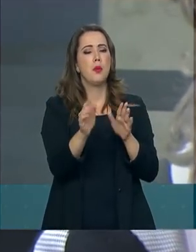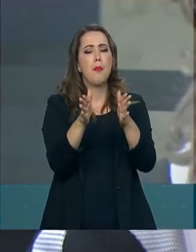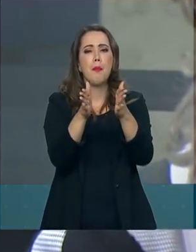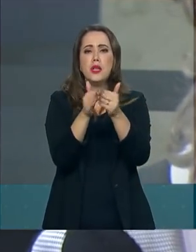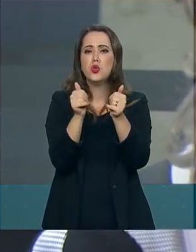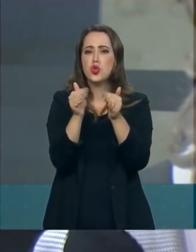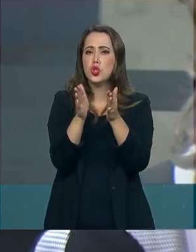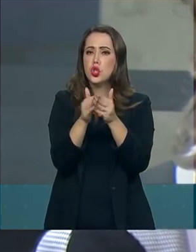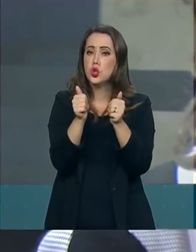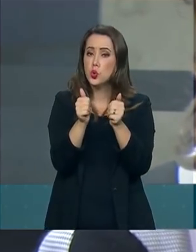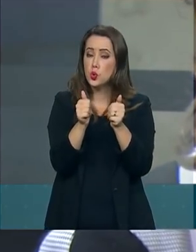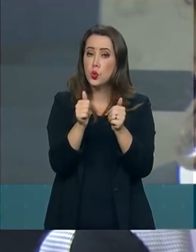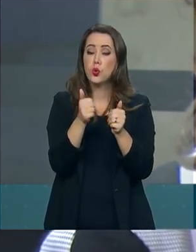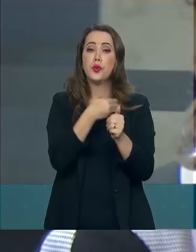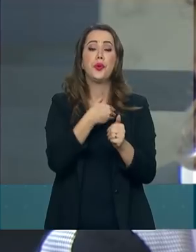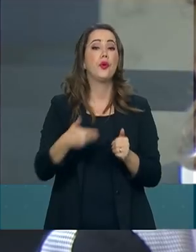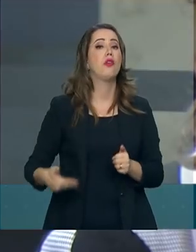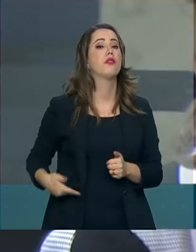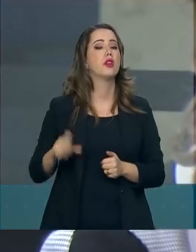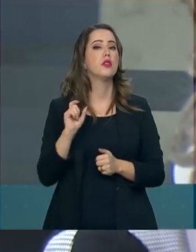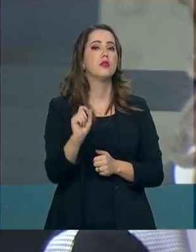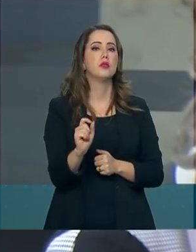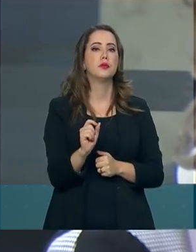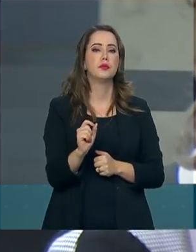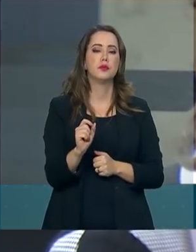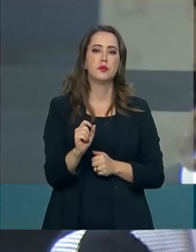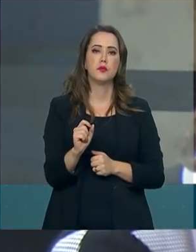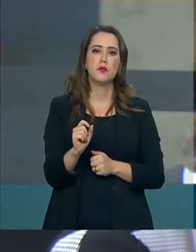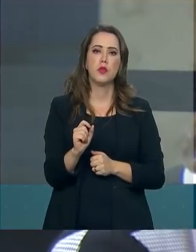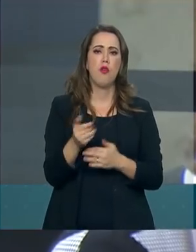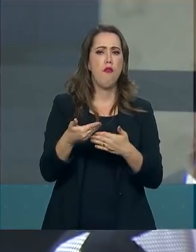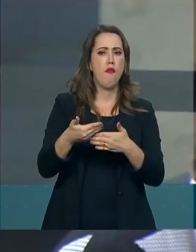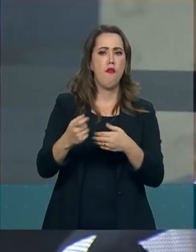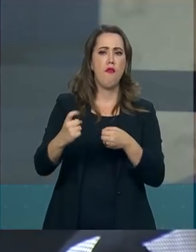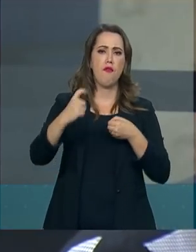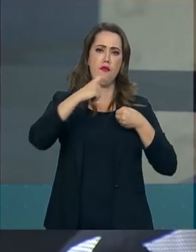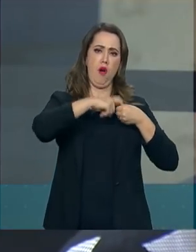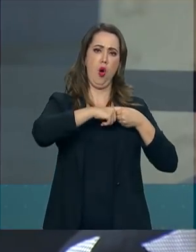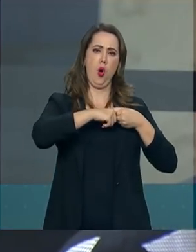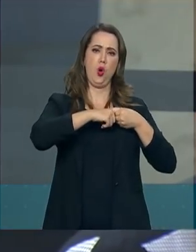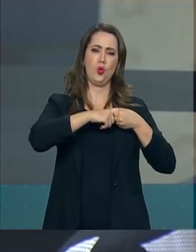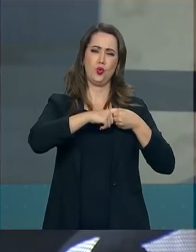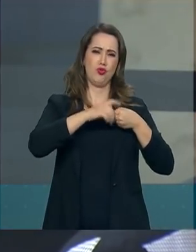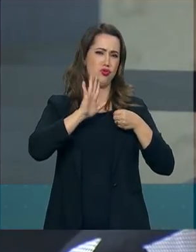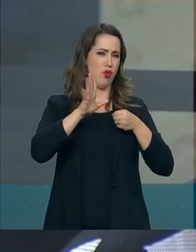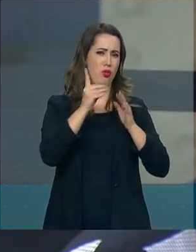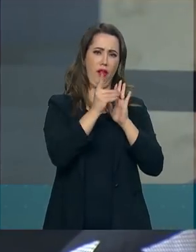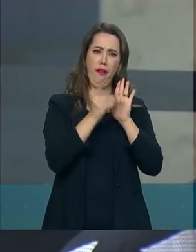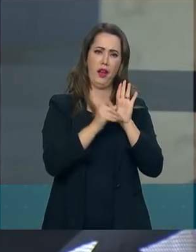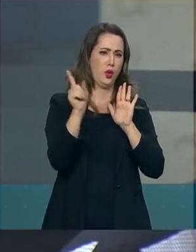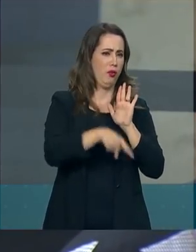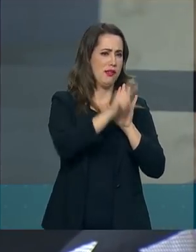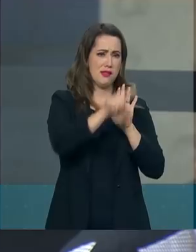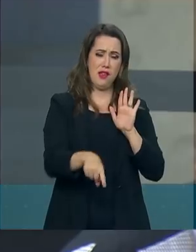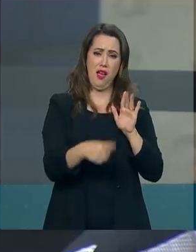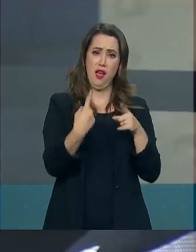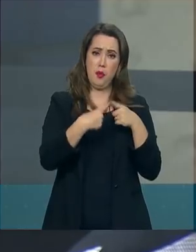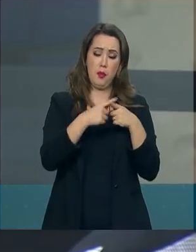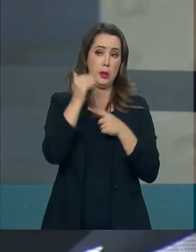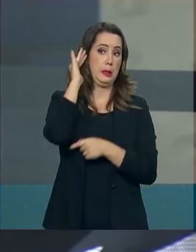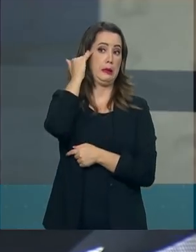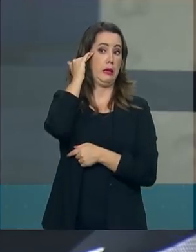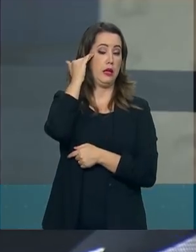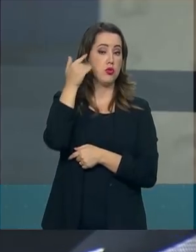pedindo, rogando ao governo que recuasse em relação ao decreto, que revogasse o decreto, por entenderem